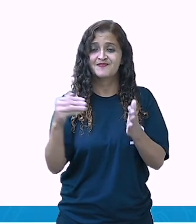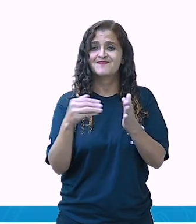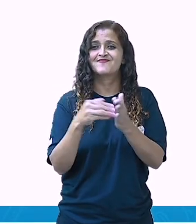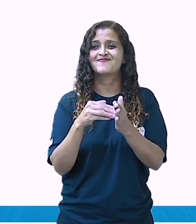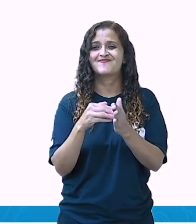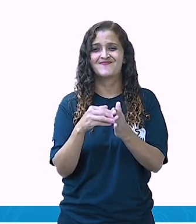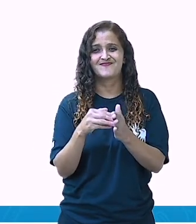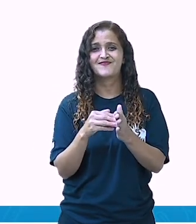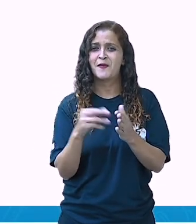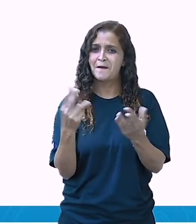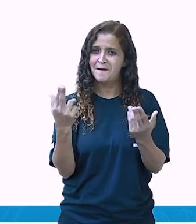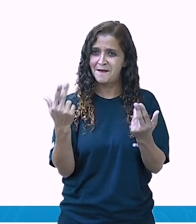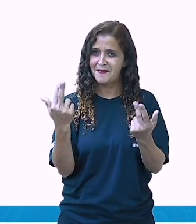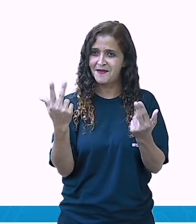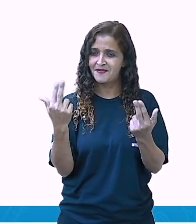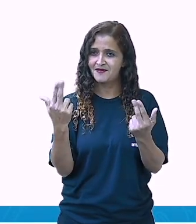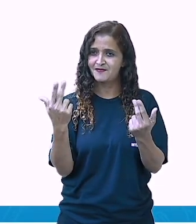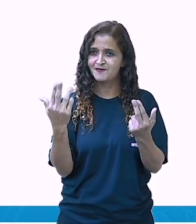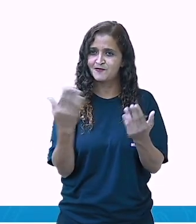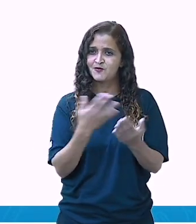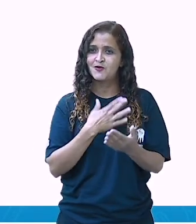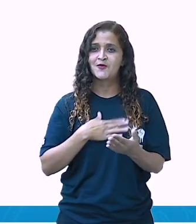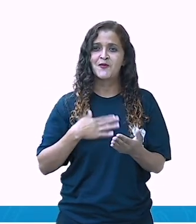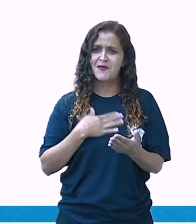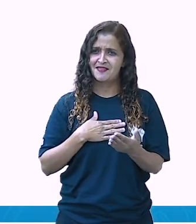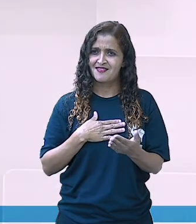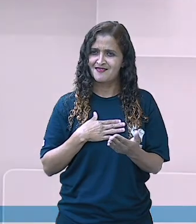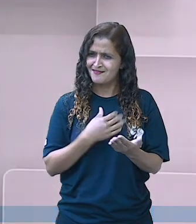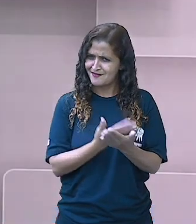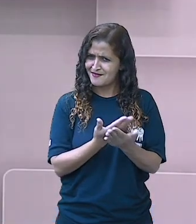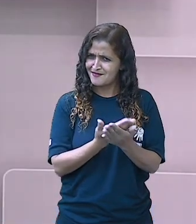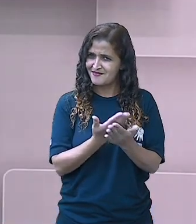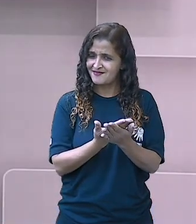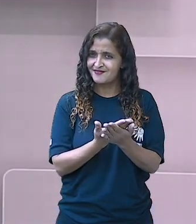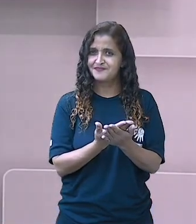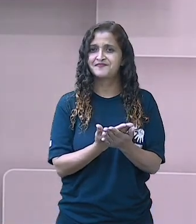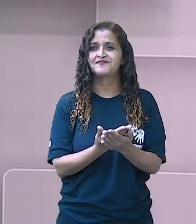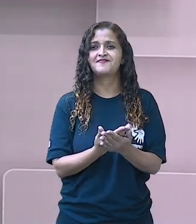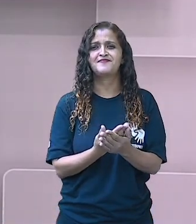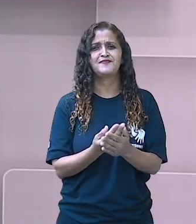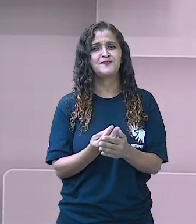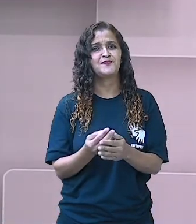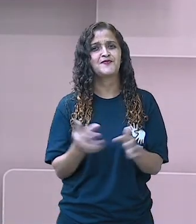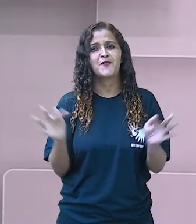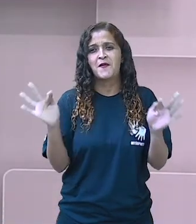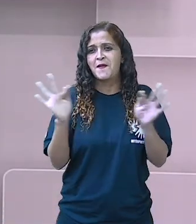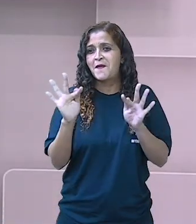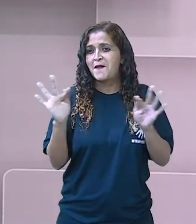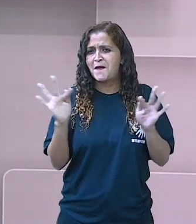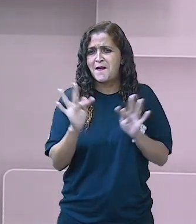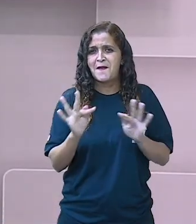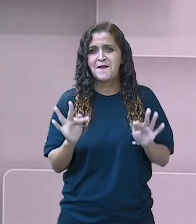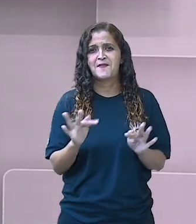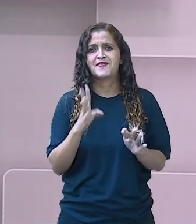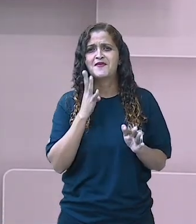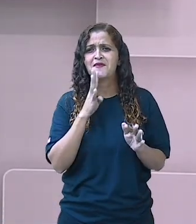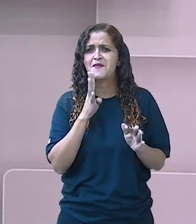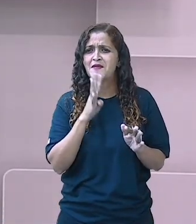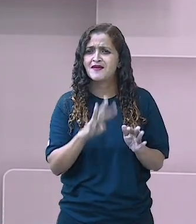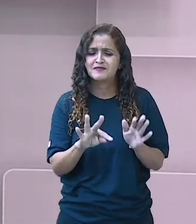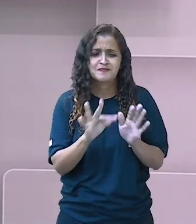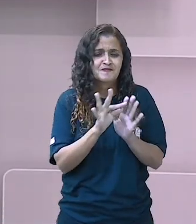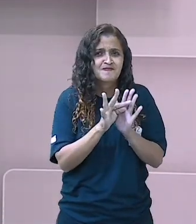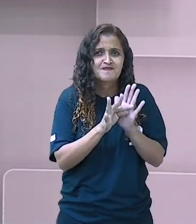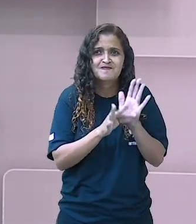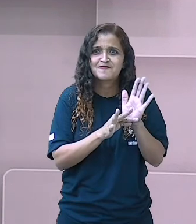é muito parecida. E aí, gostando da nossa aula, gente? Muito feliz, muito legal interpretar um texto,